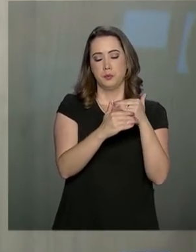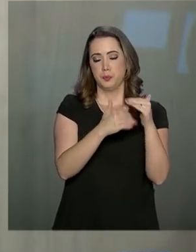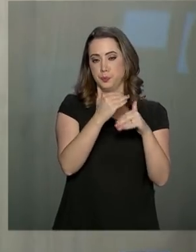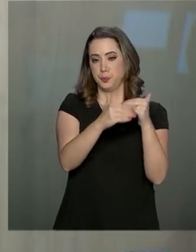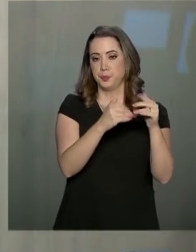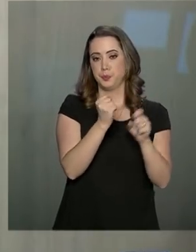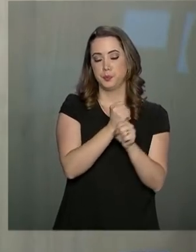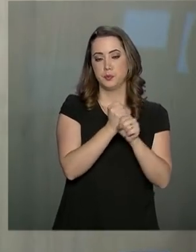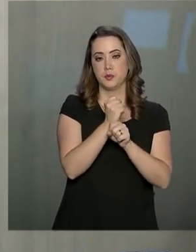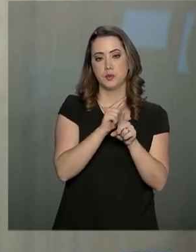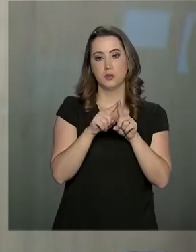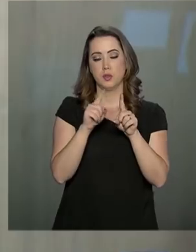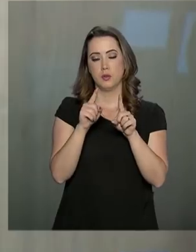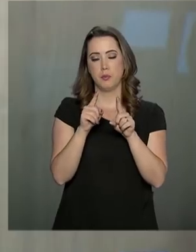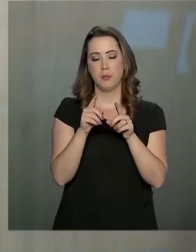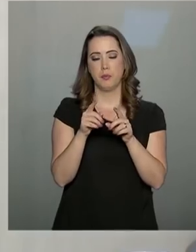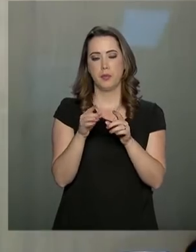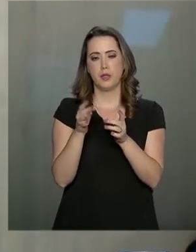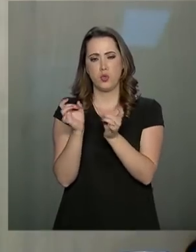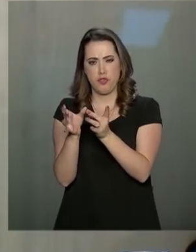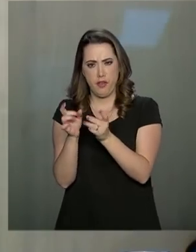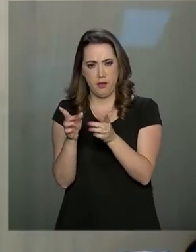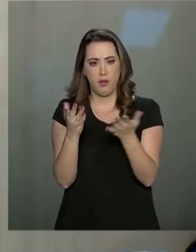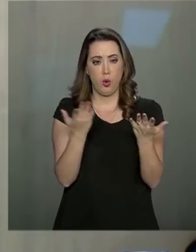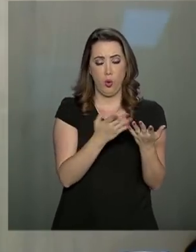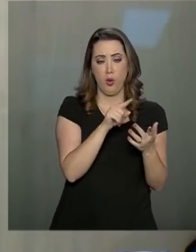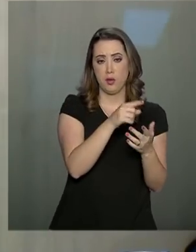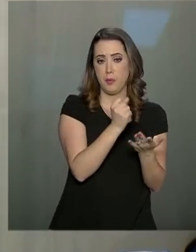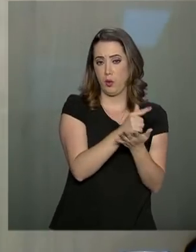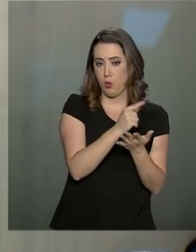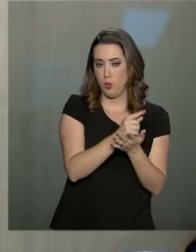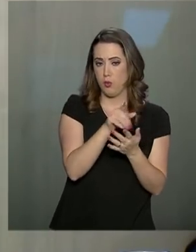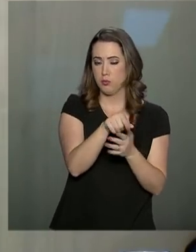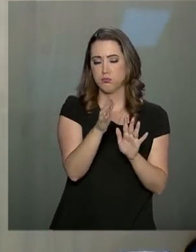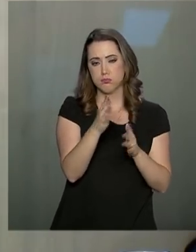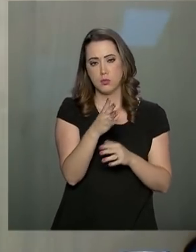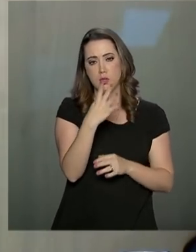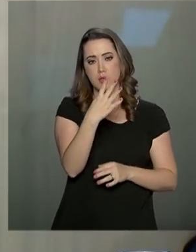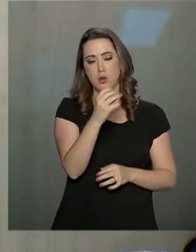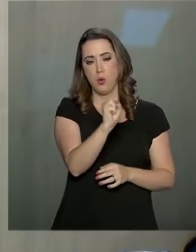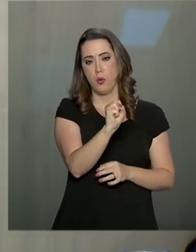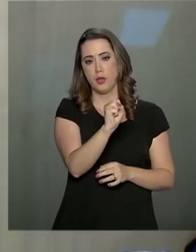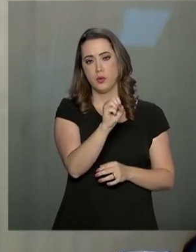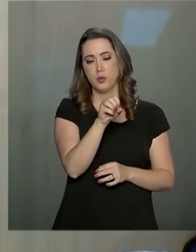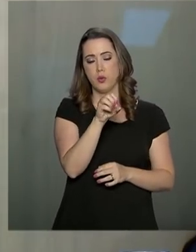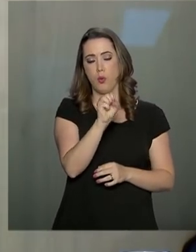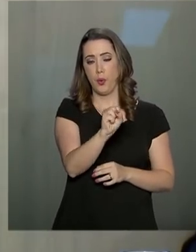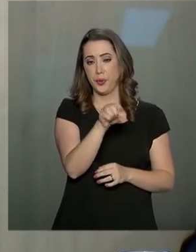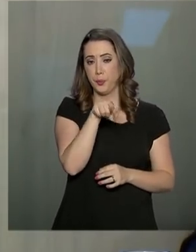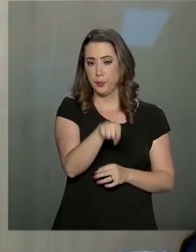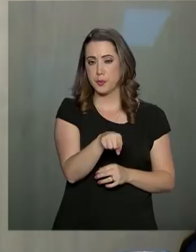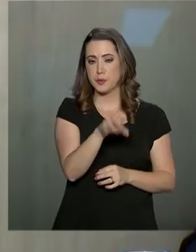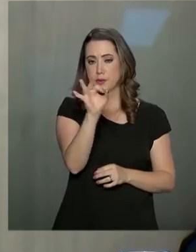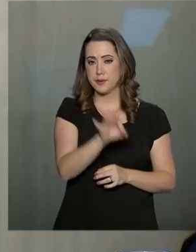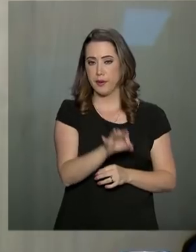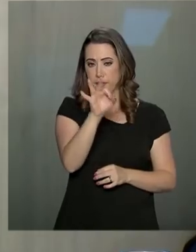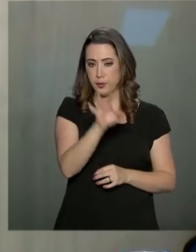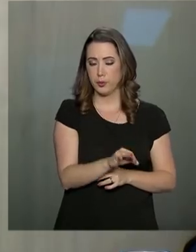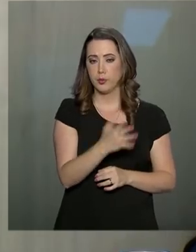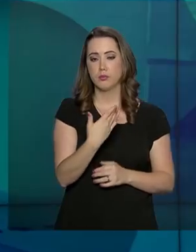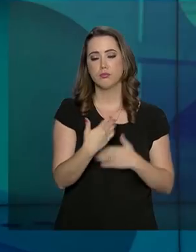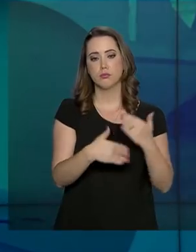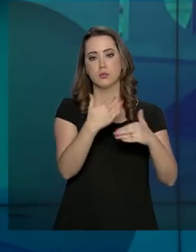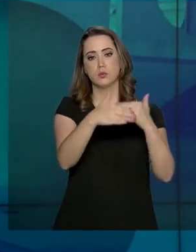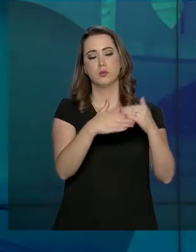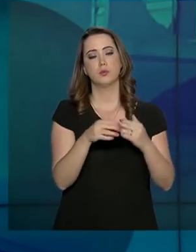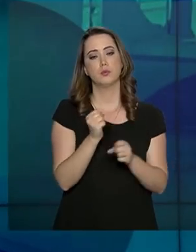Para o lado das importações, a gente está prevendo alguma coisa ao redor de 8% de aumento de importações para esse